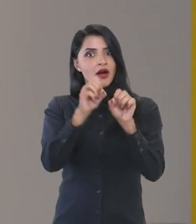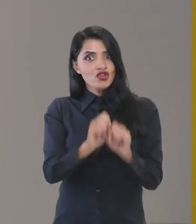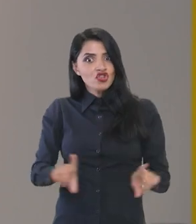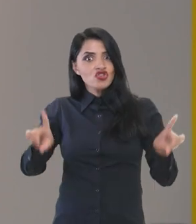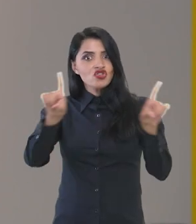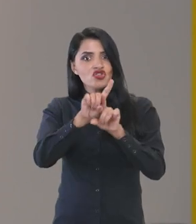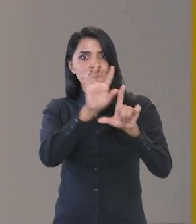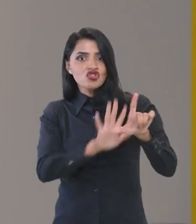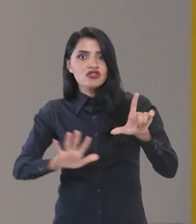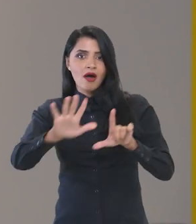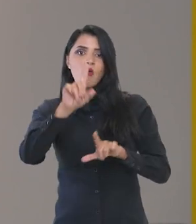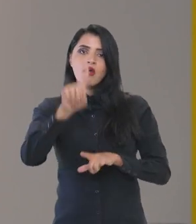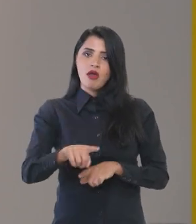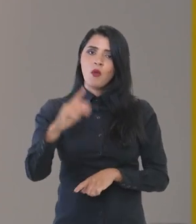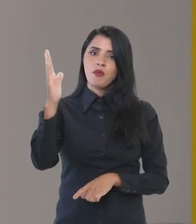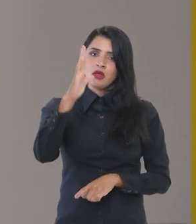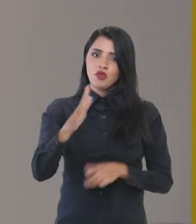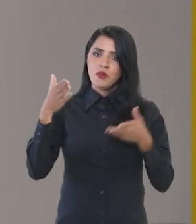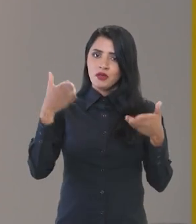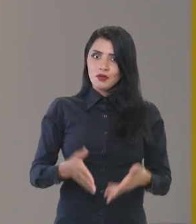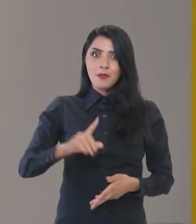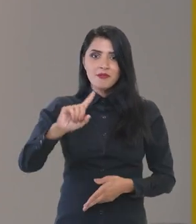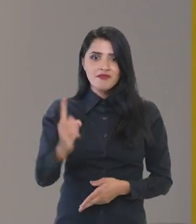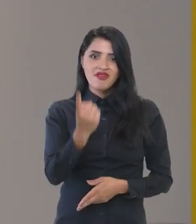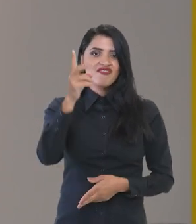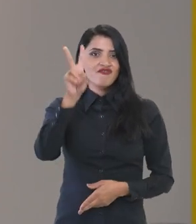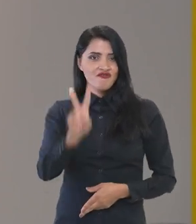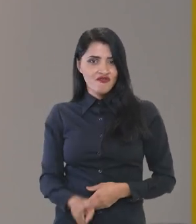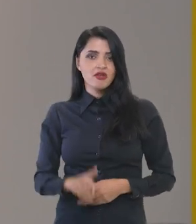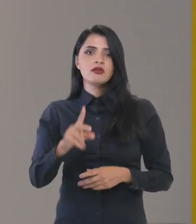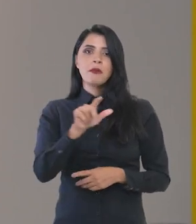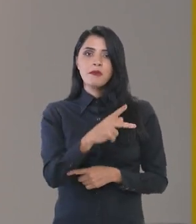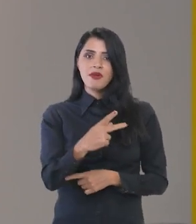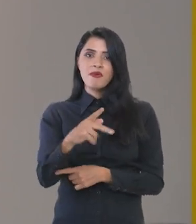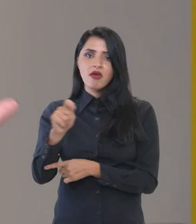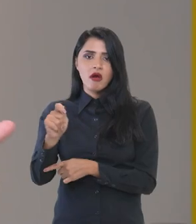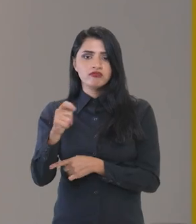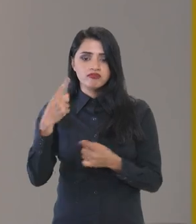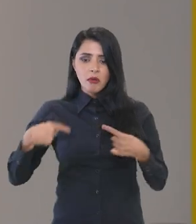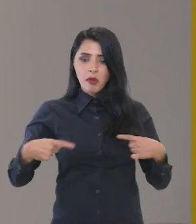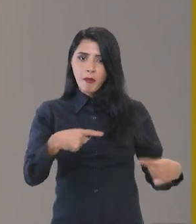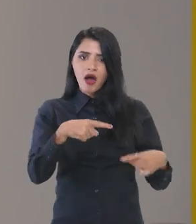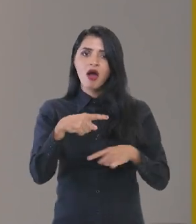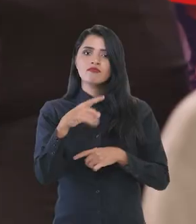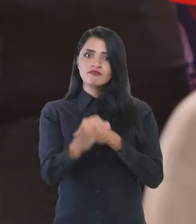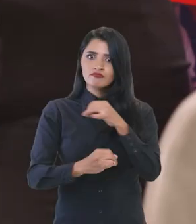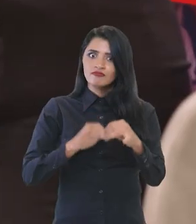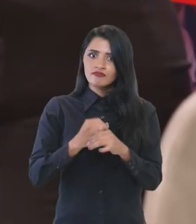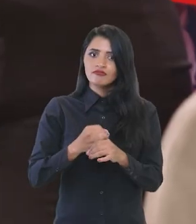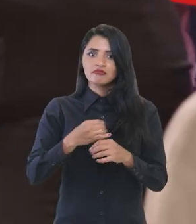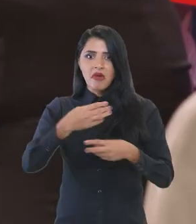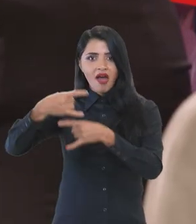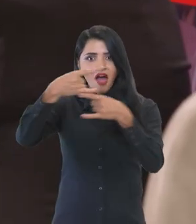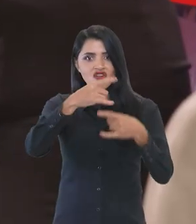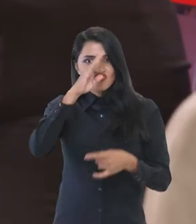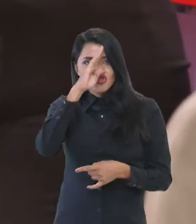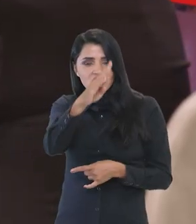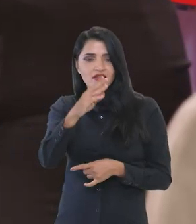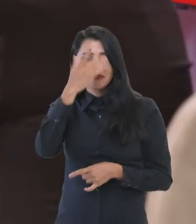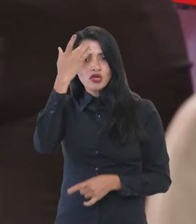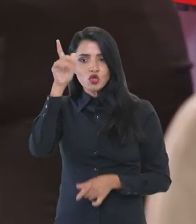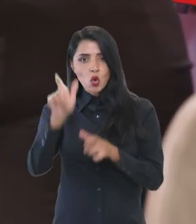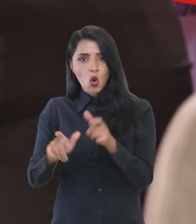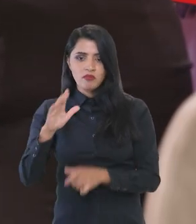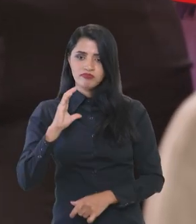Brasil Participativo, em que pela primeira vez o PPA será discutido online, com a participação direta de cidadãos e cidadãs.